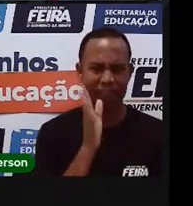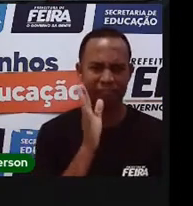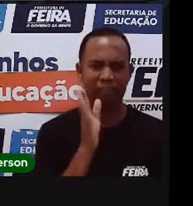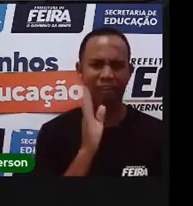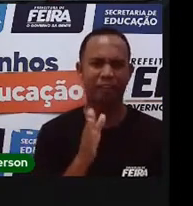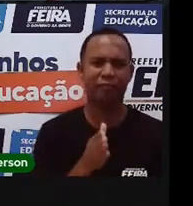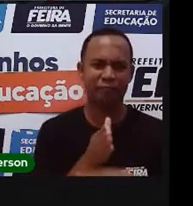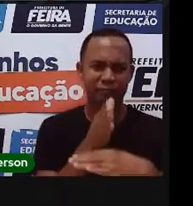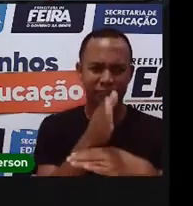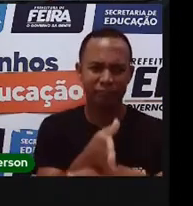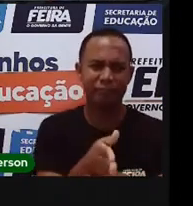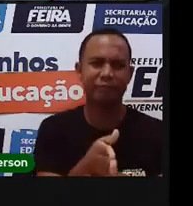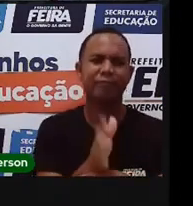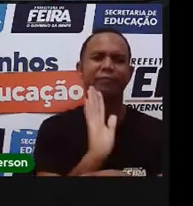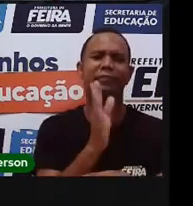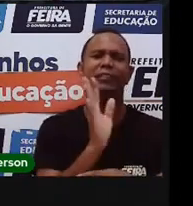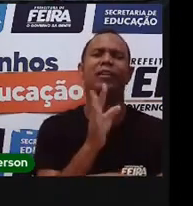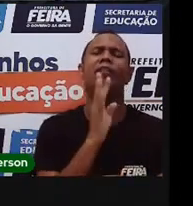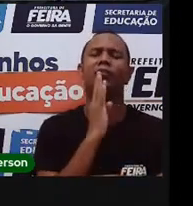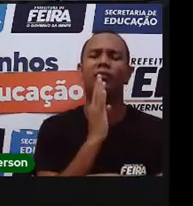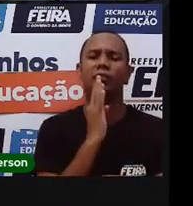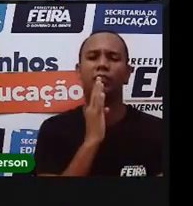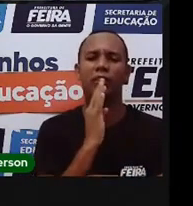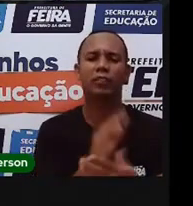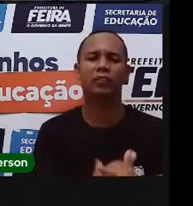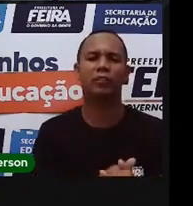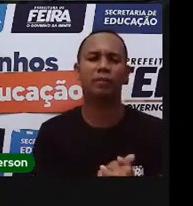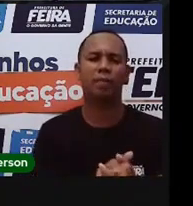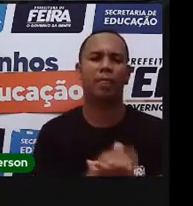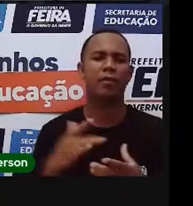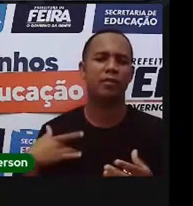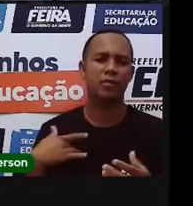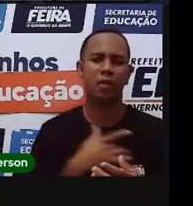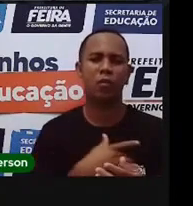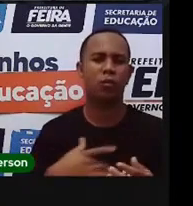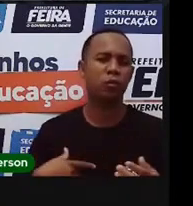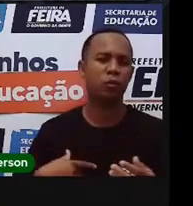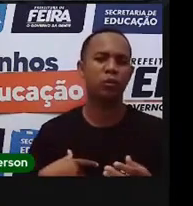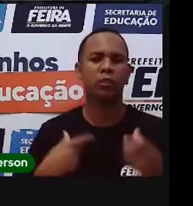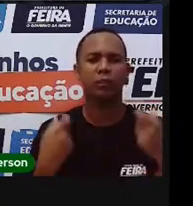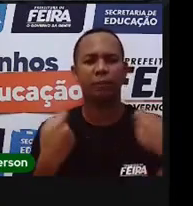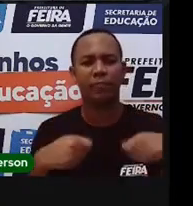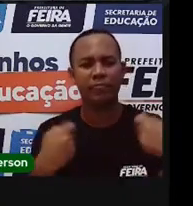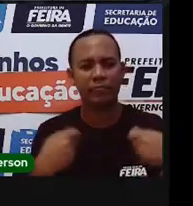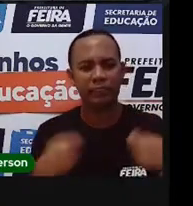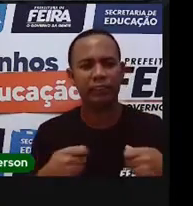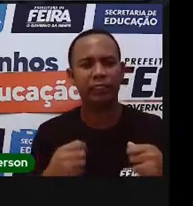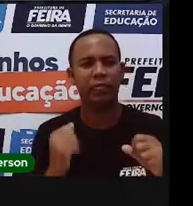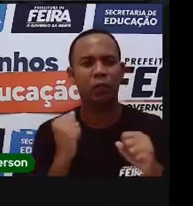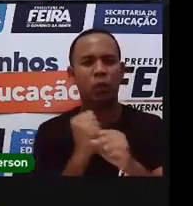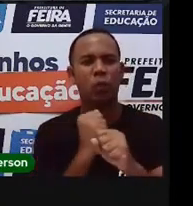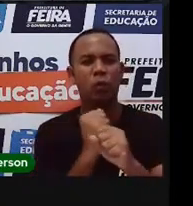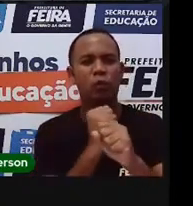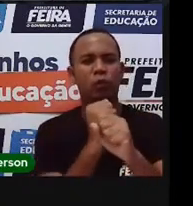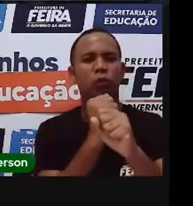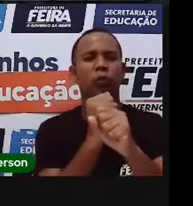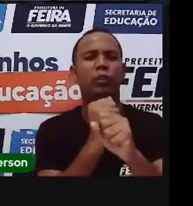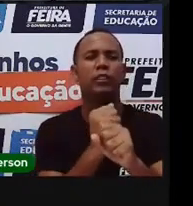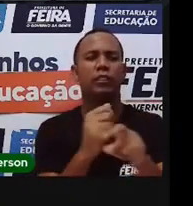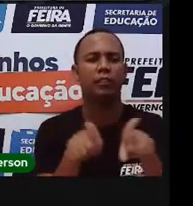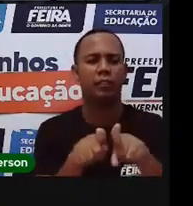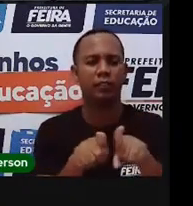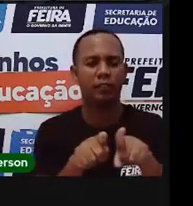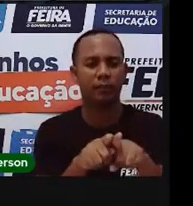ou em outro, né? Bom, posto de saúde e hospitais públicos. É preciso construir e manter o bom